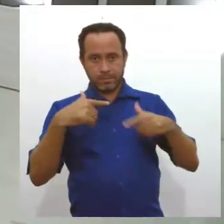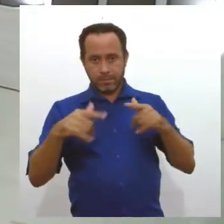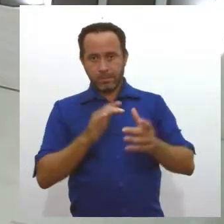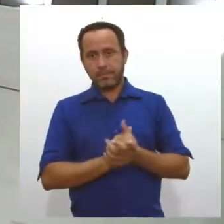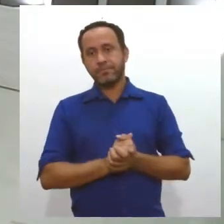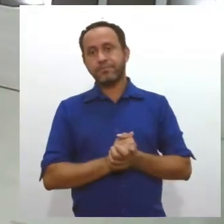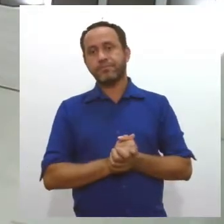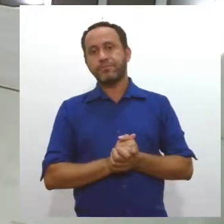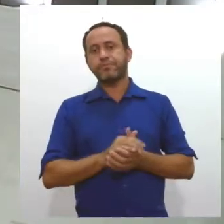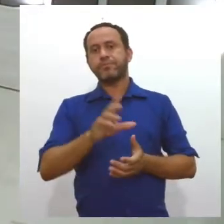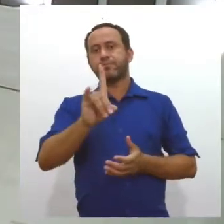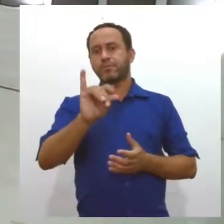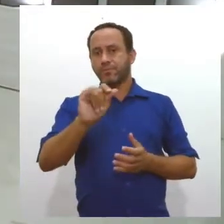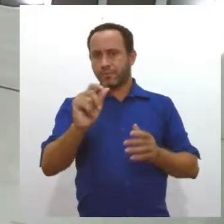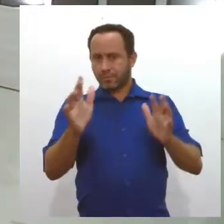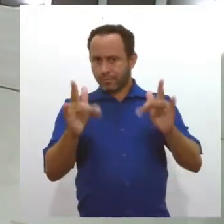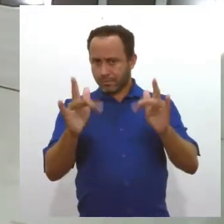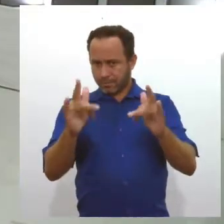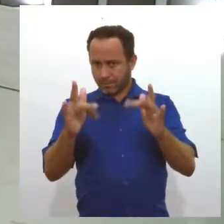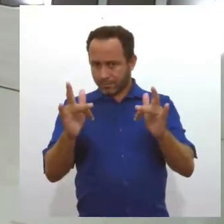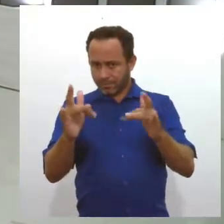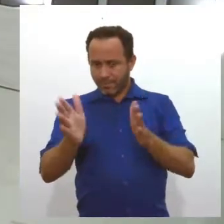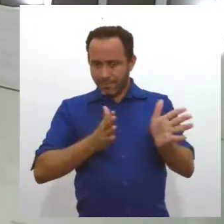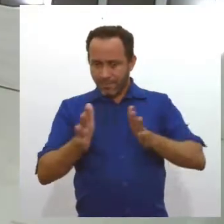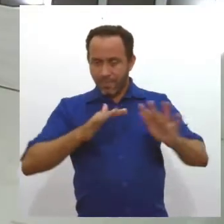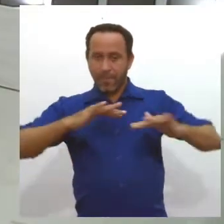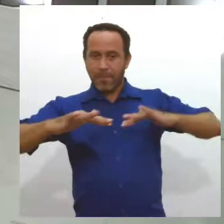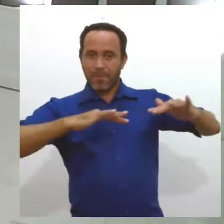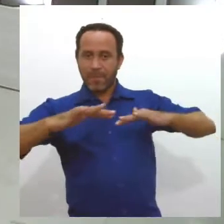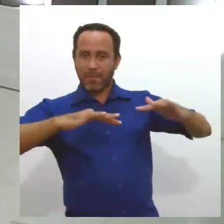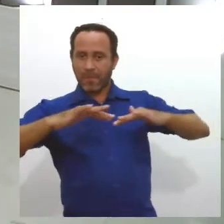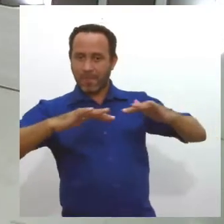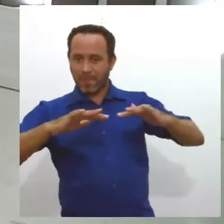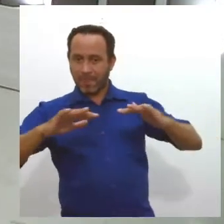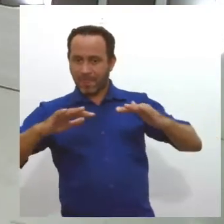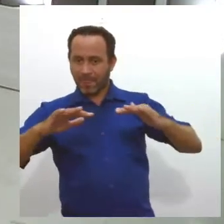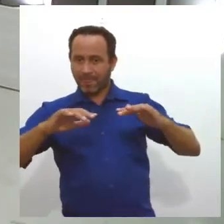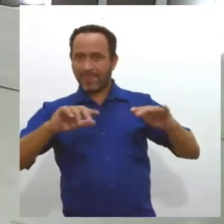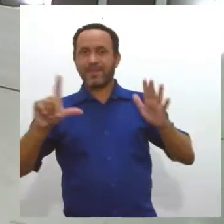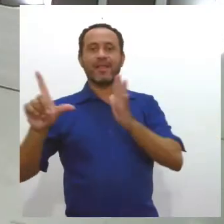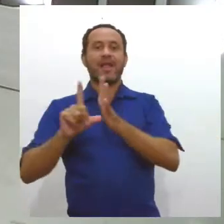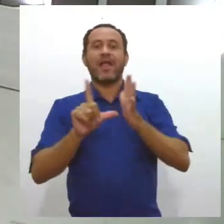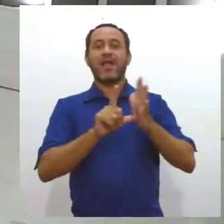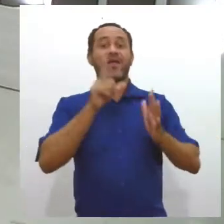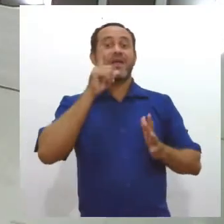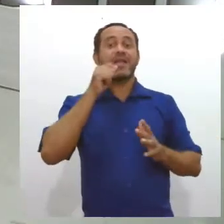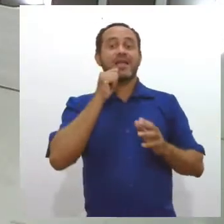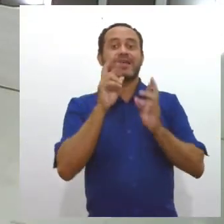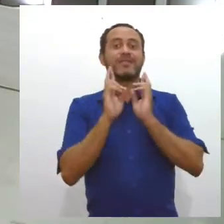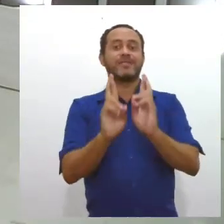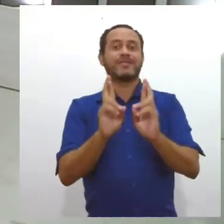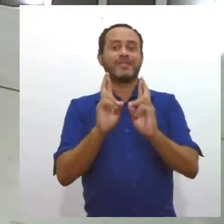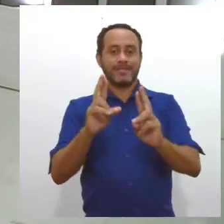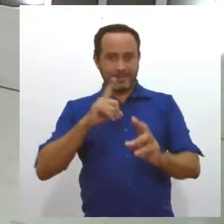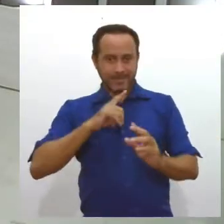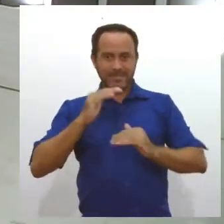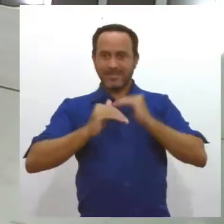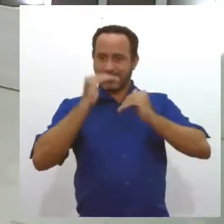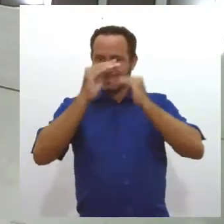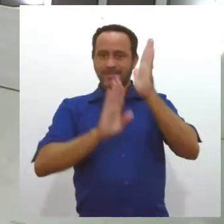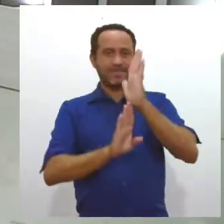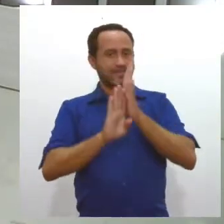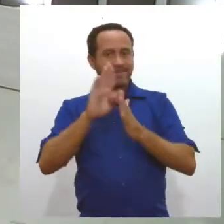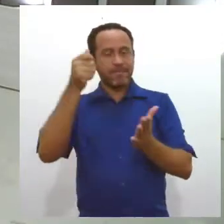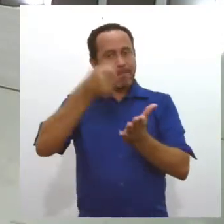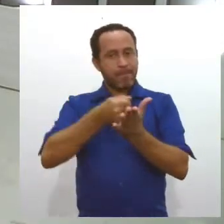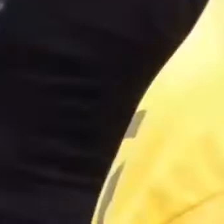E olha o dia dos namorados, está movimentando o Centro Comercial de Aracaju. A expectativa é que haja crescimento nas vendas